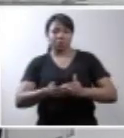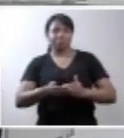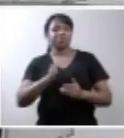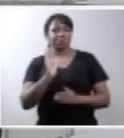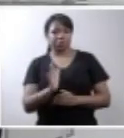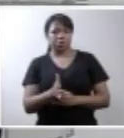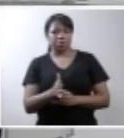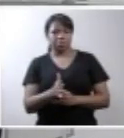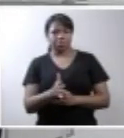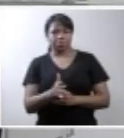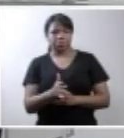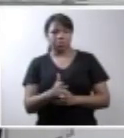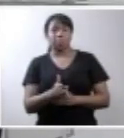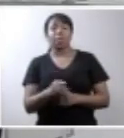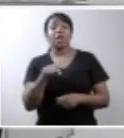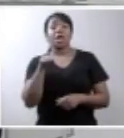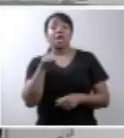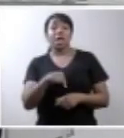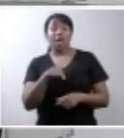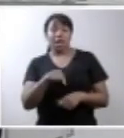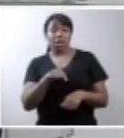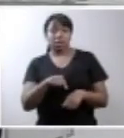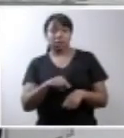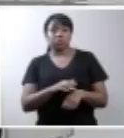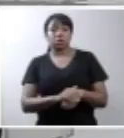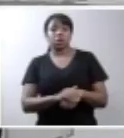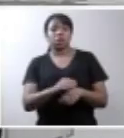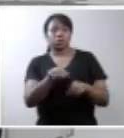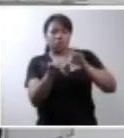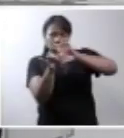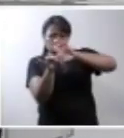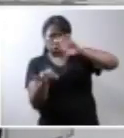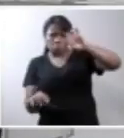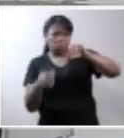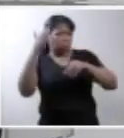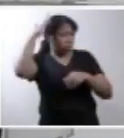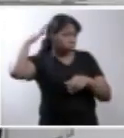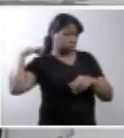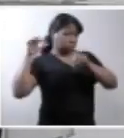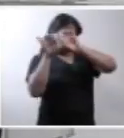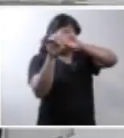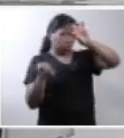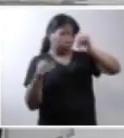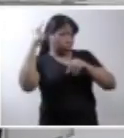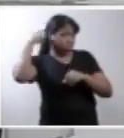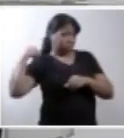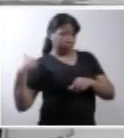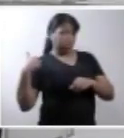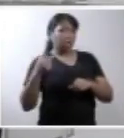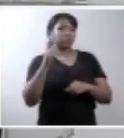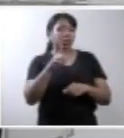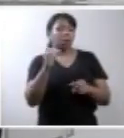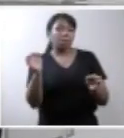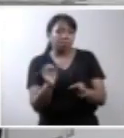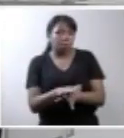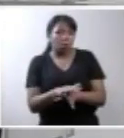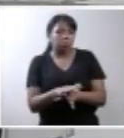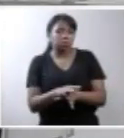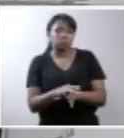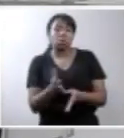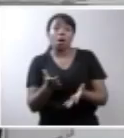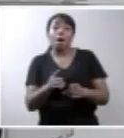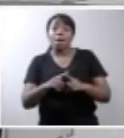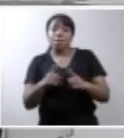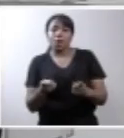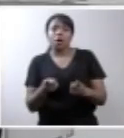esse ducto esse tubo neural ele já deveria estar se fundindo e